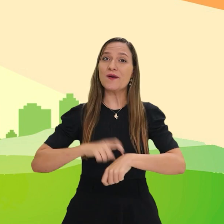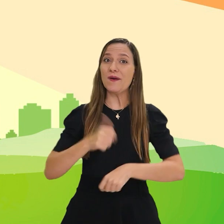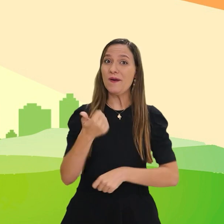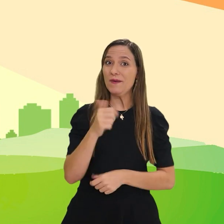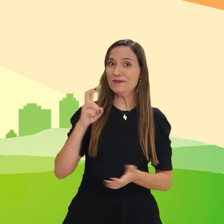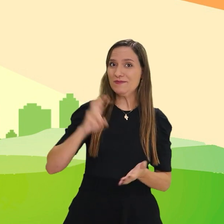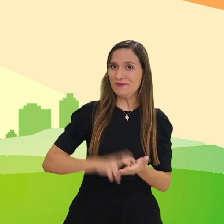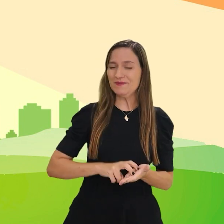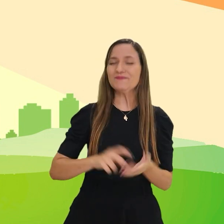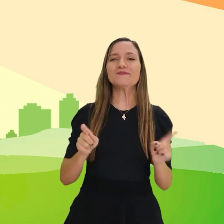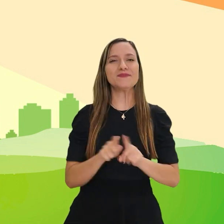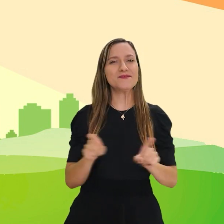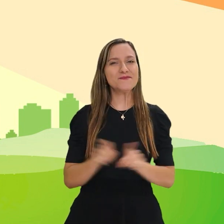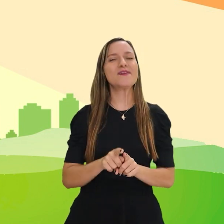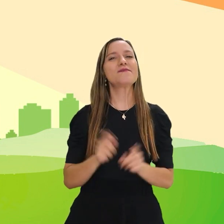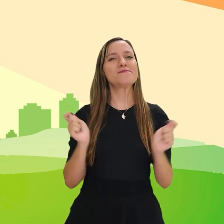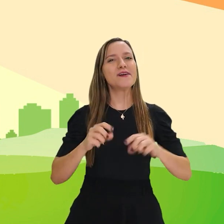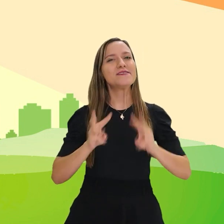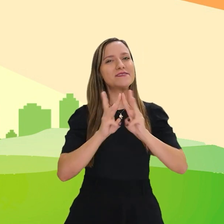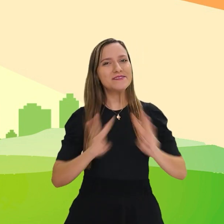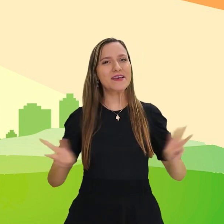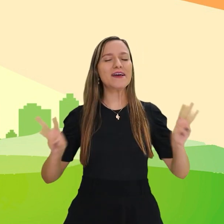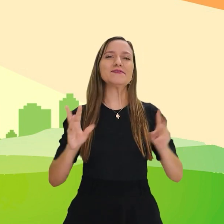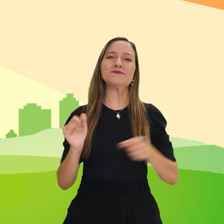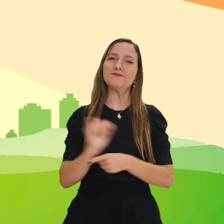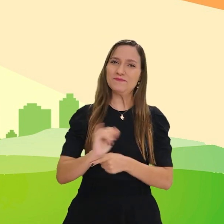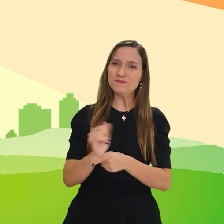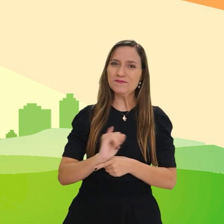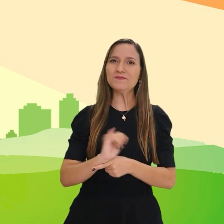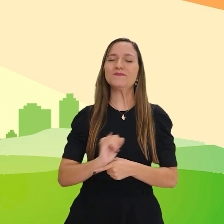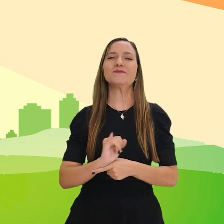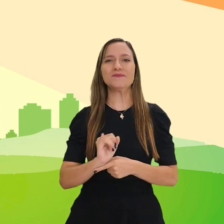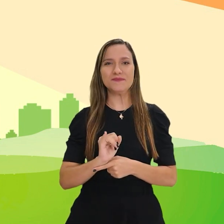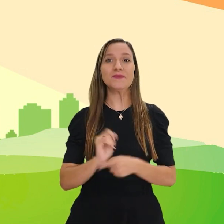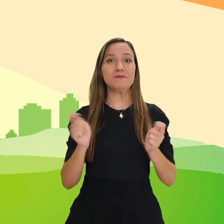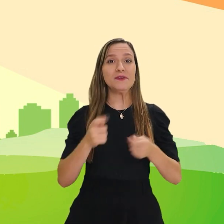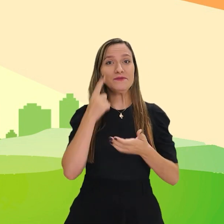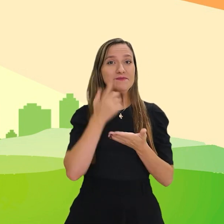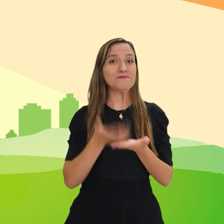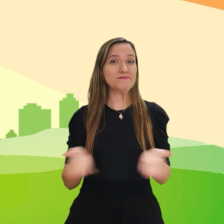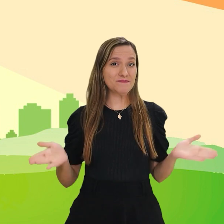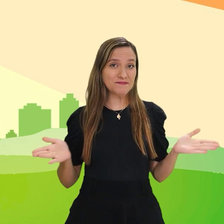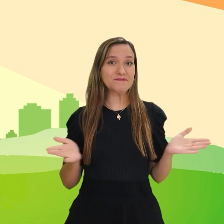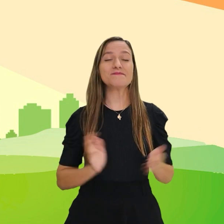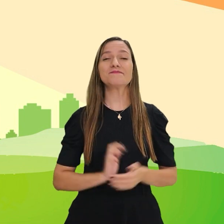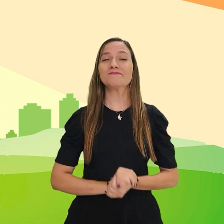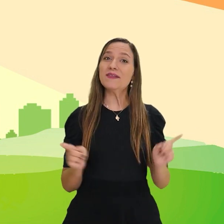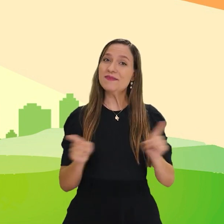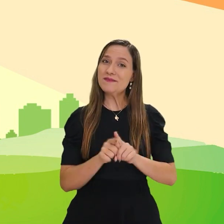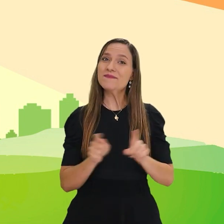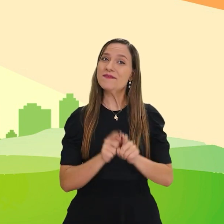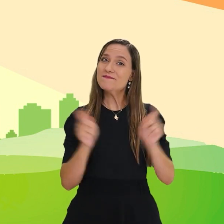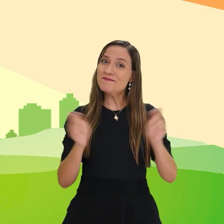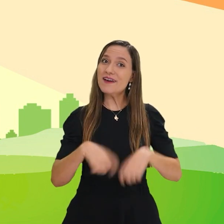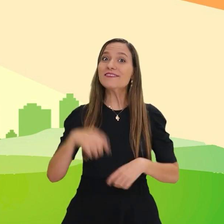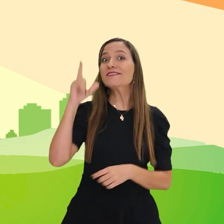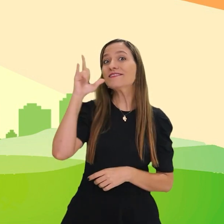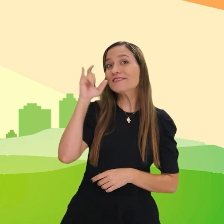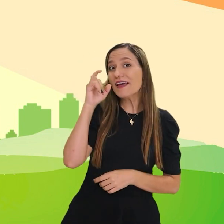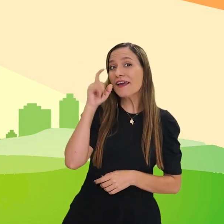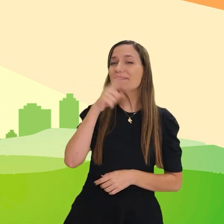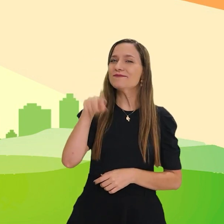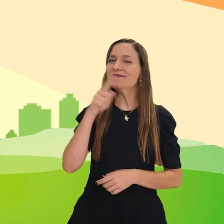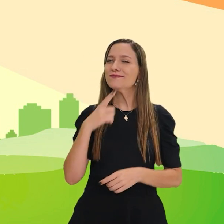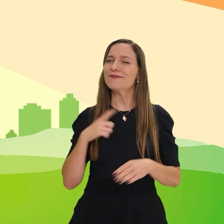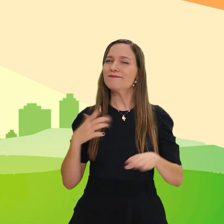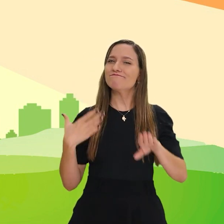e também pelo nosso portal ou nosso canal do YouTube. Os dois estão aparecendo aí na sua tela. E interaja também